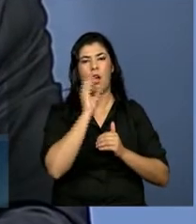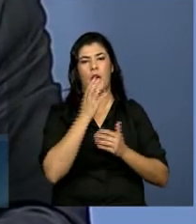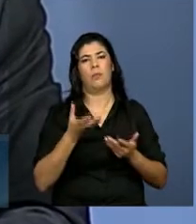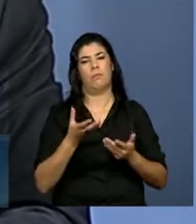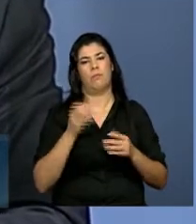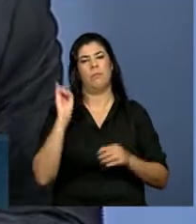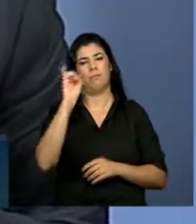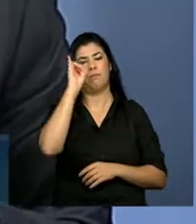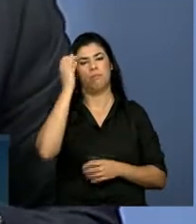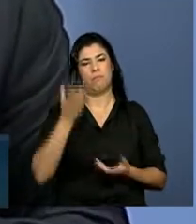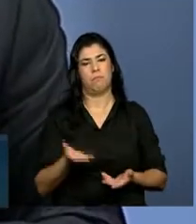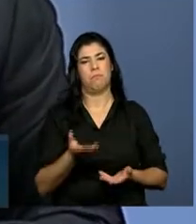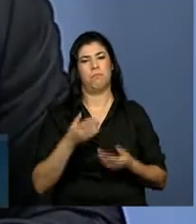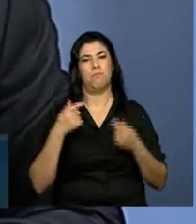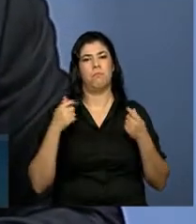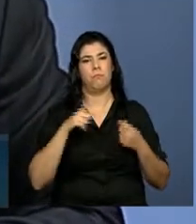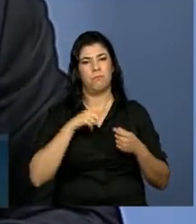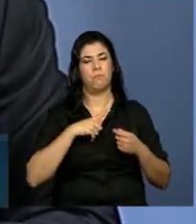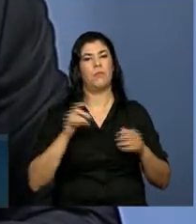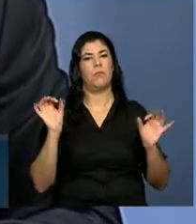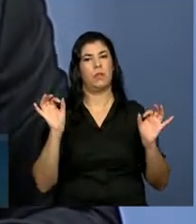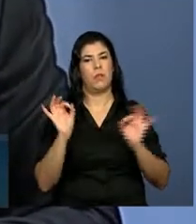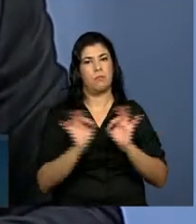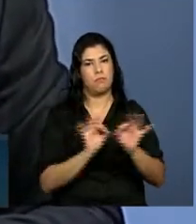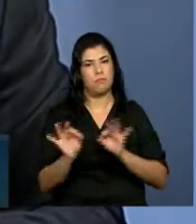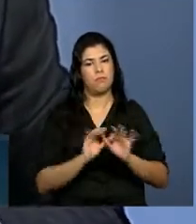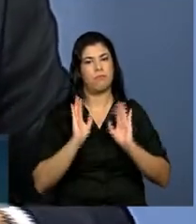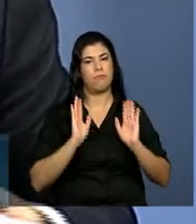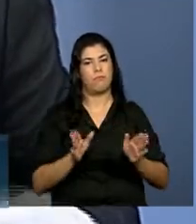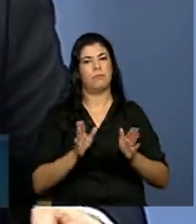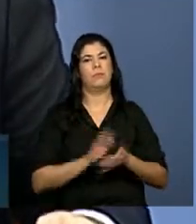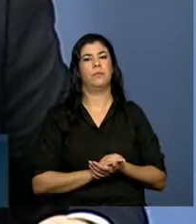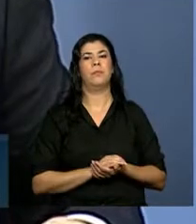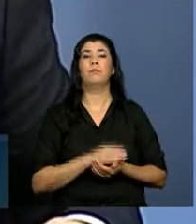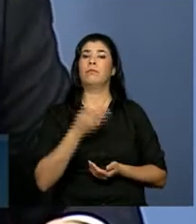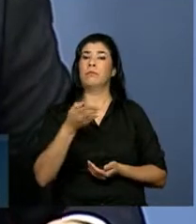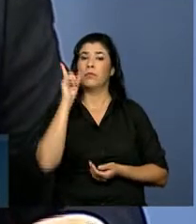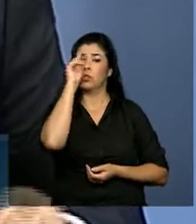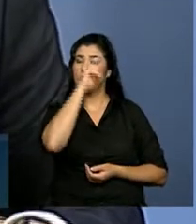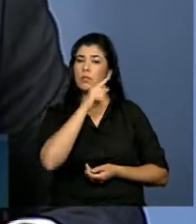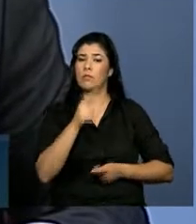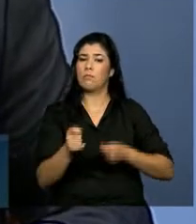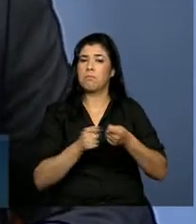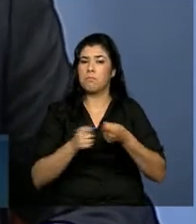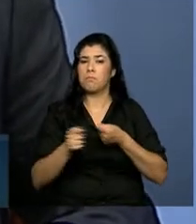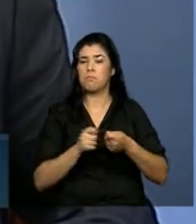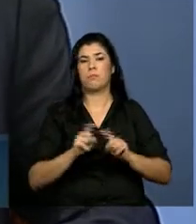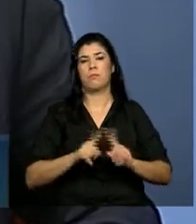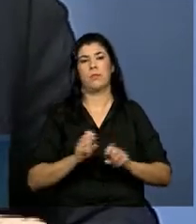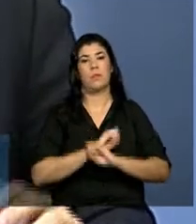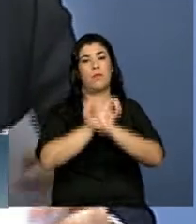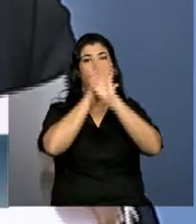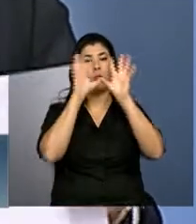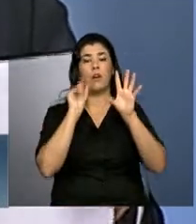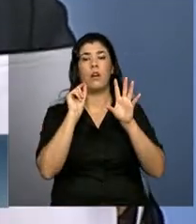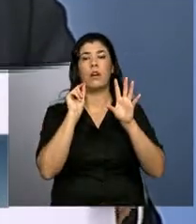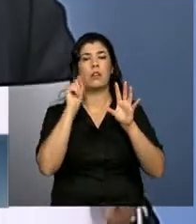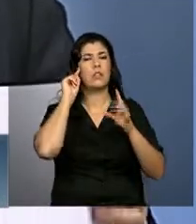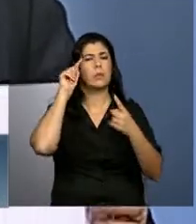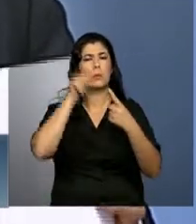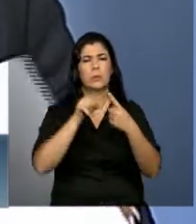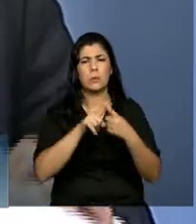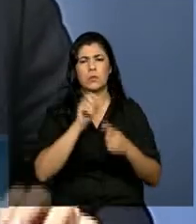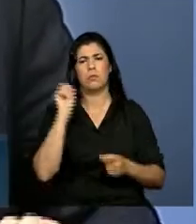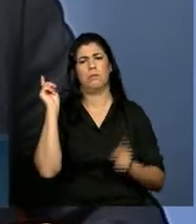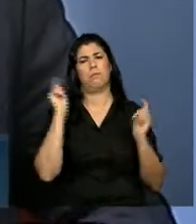E é necessário estar pronto para isso. Então, é uma negociação difícil, mas claramente não é uma negociação impossível.